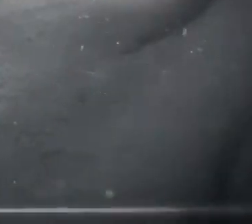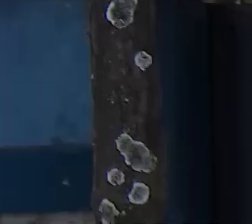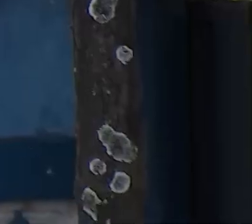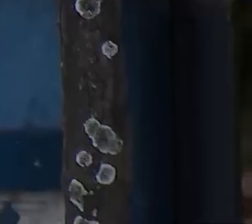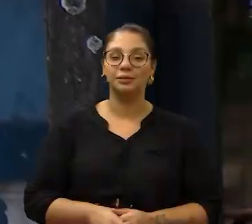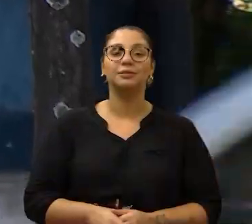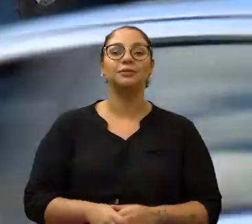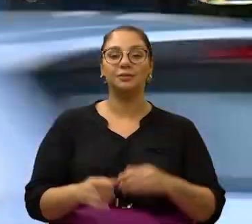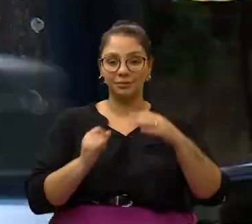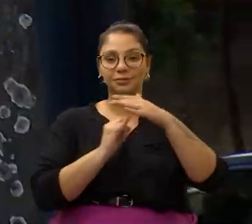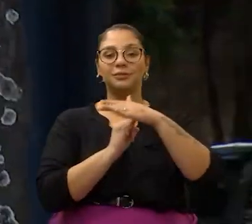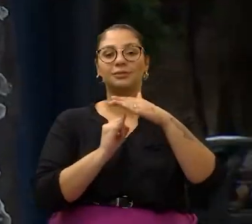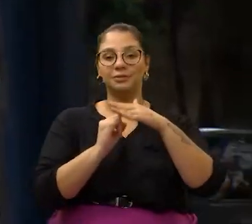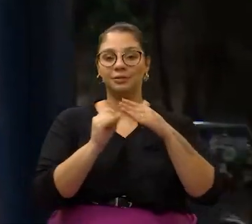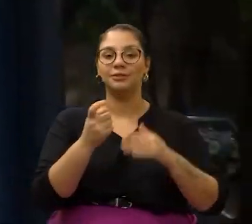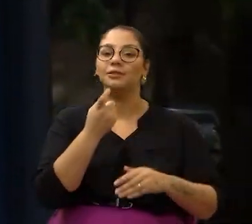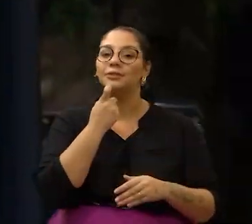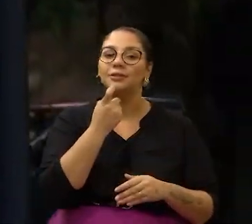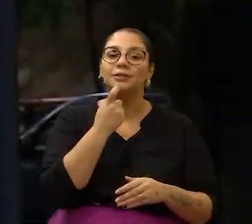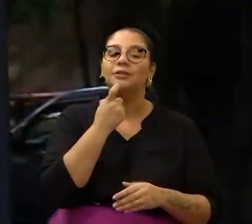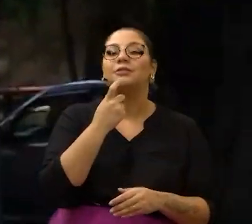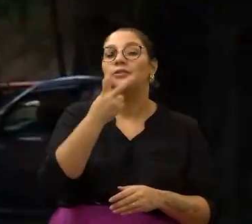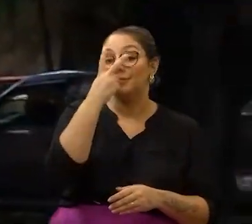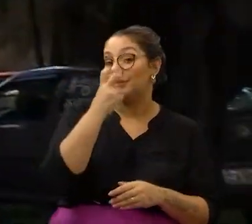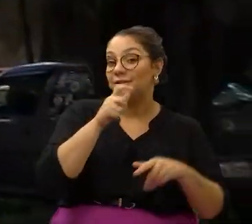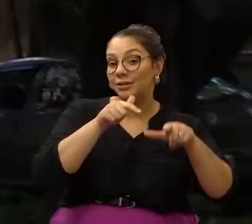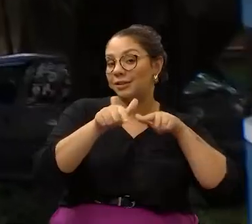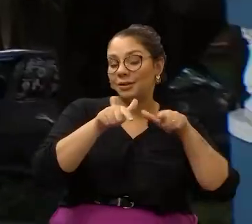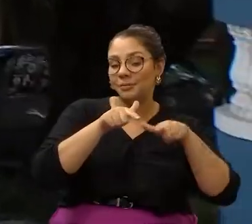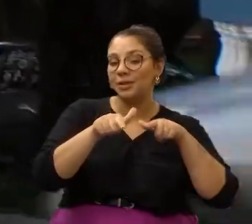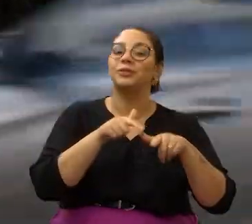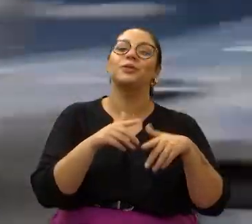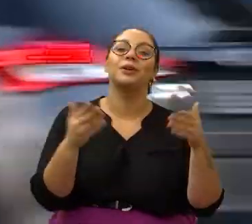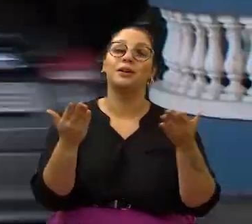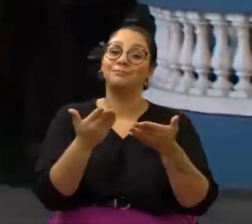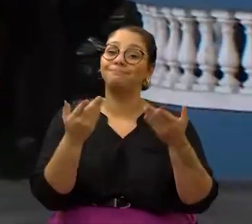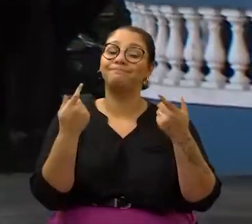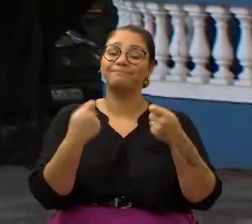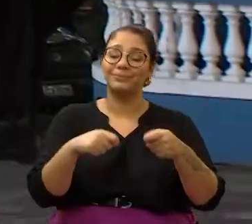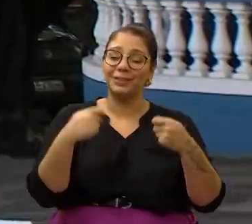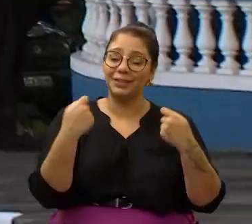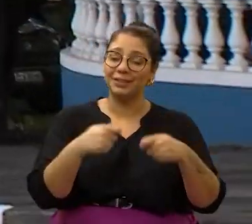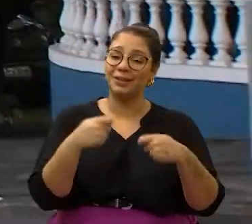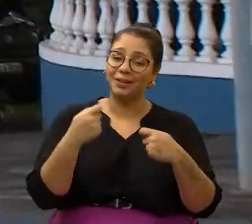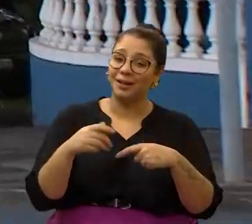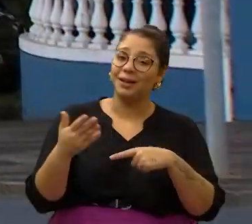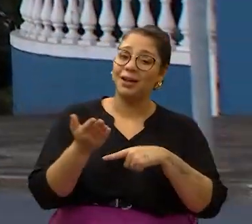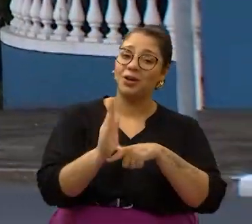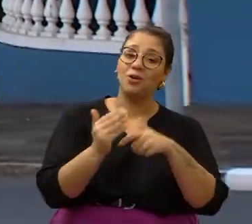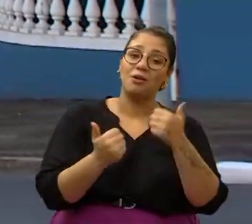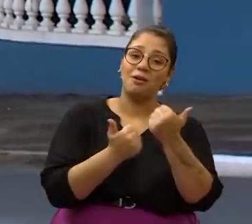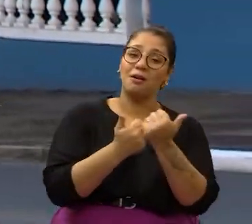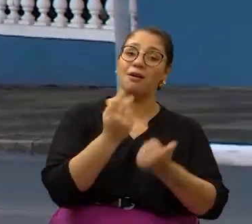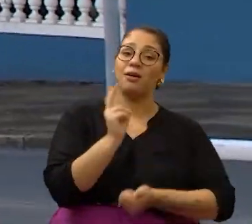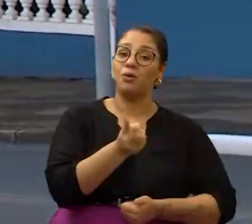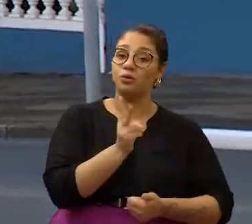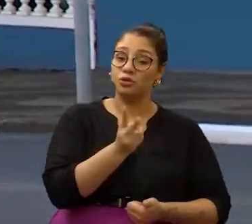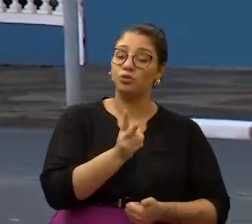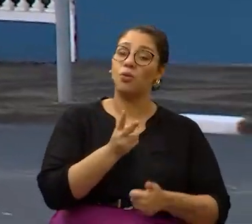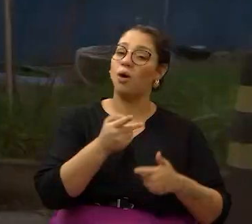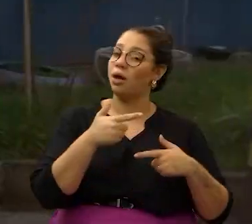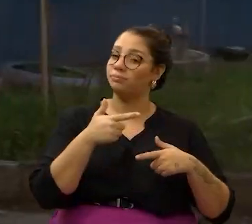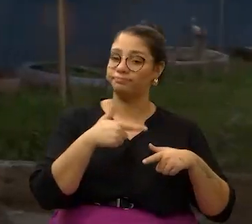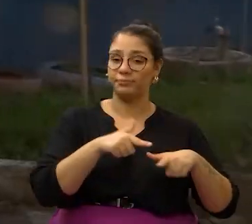O Instituto Campineiro dos Cegos Trabalhadores está precisando de ajuda para continuar suas atividades.